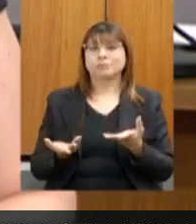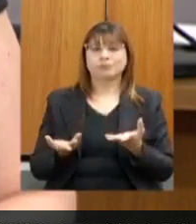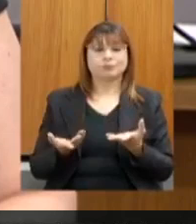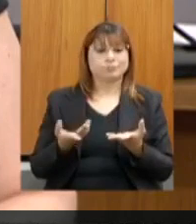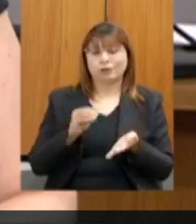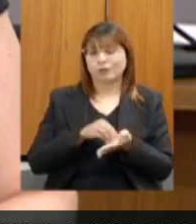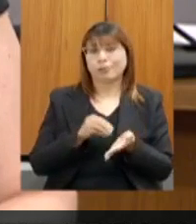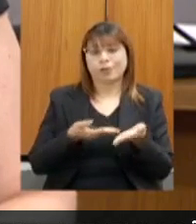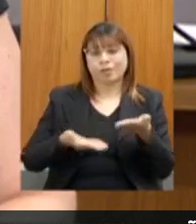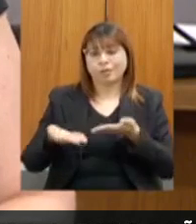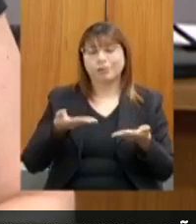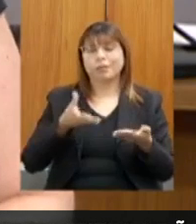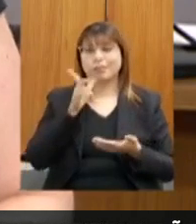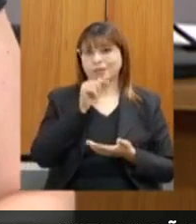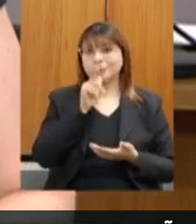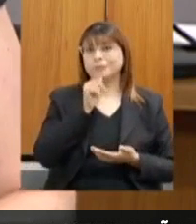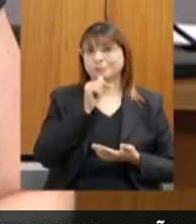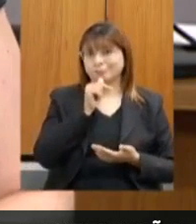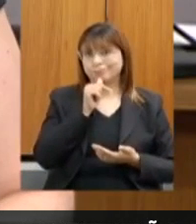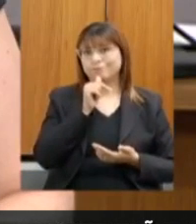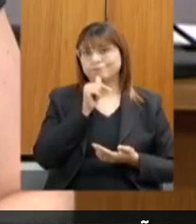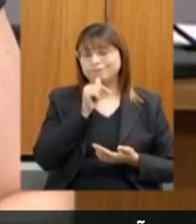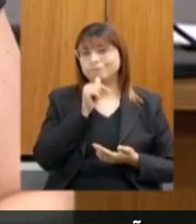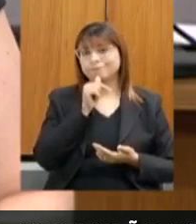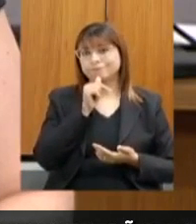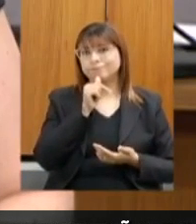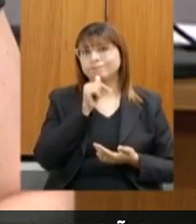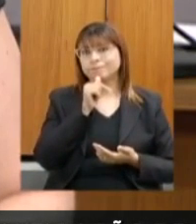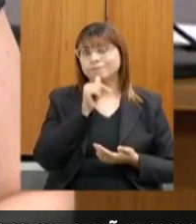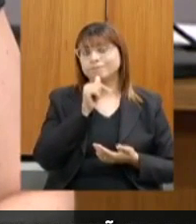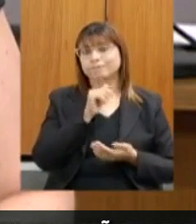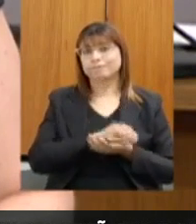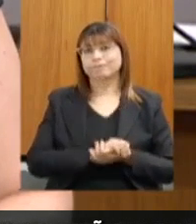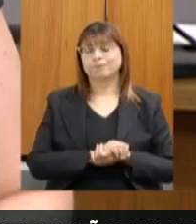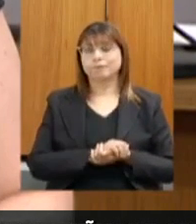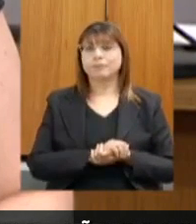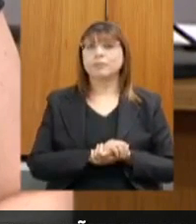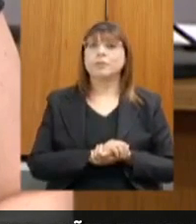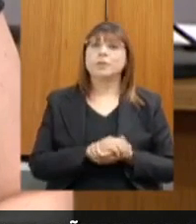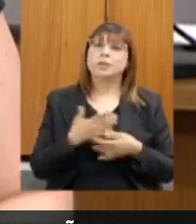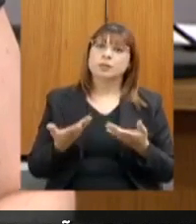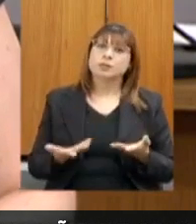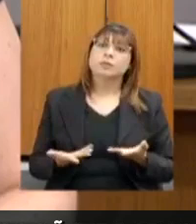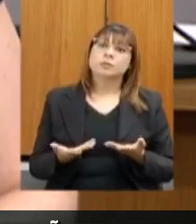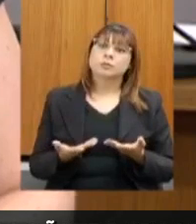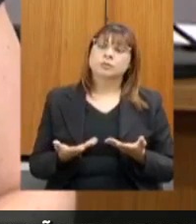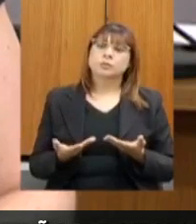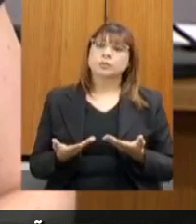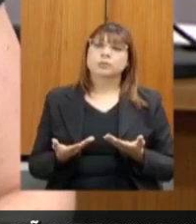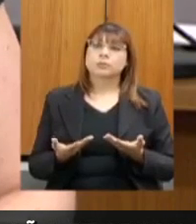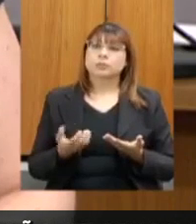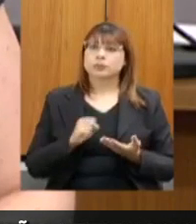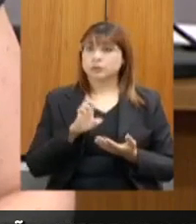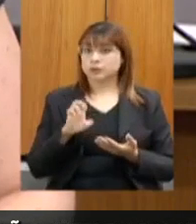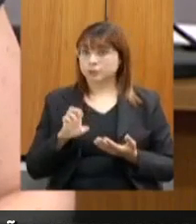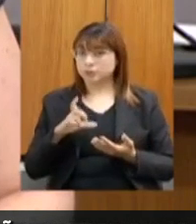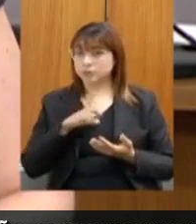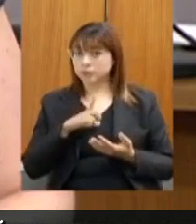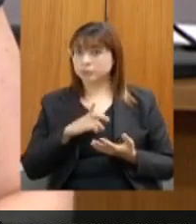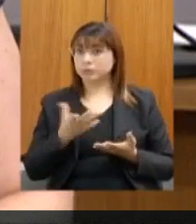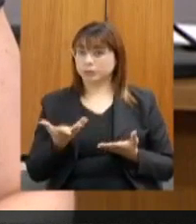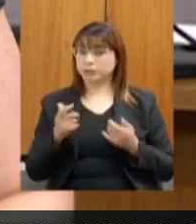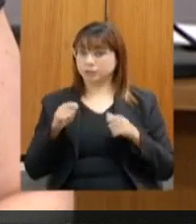o saneamento básico universalizado, muito negativo. Então, acho que se tem um investimento